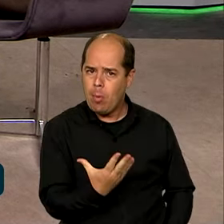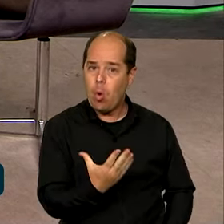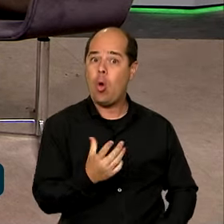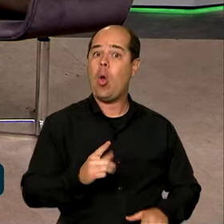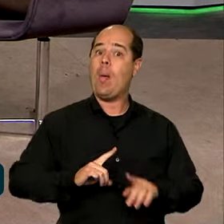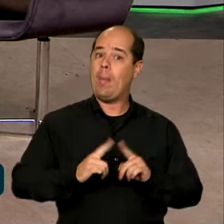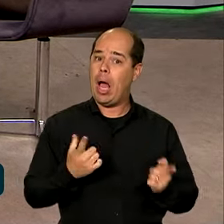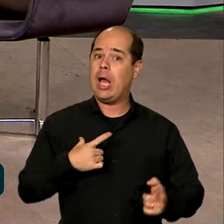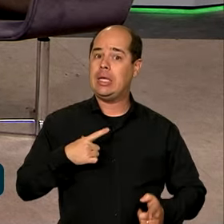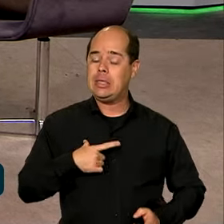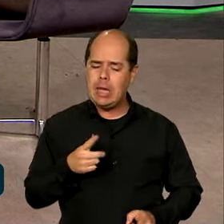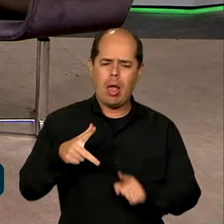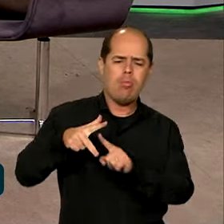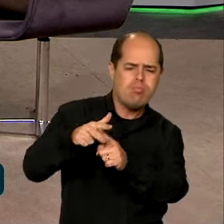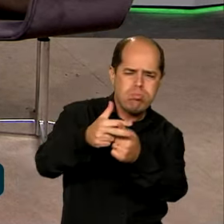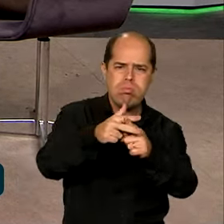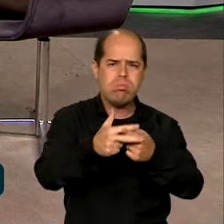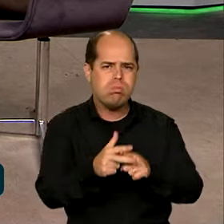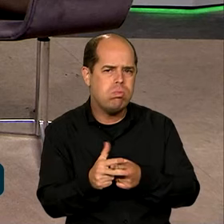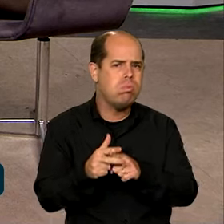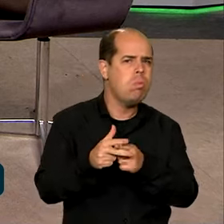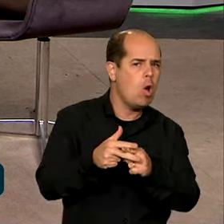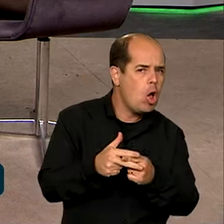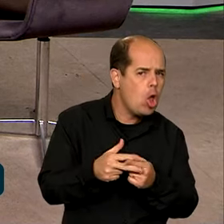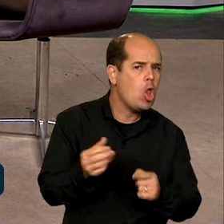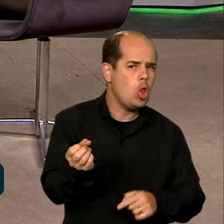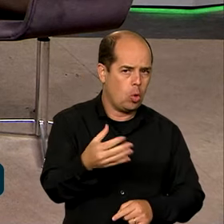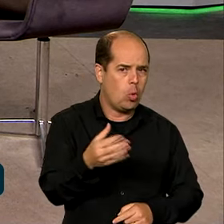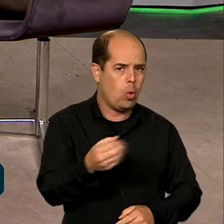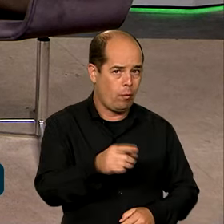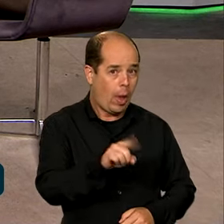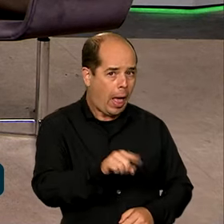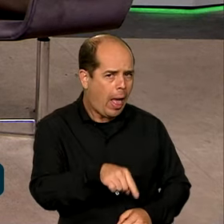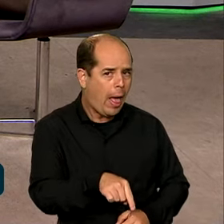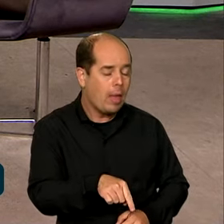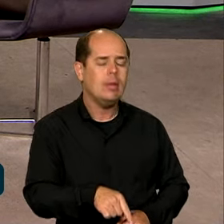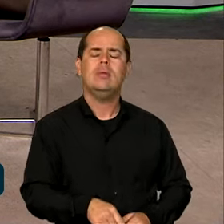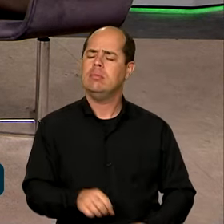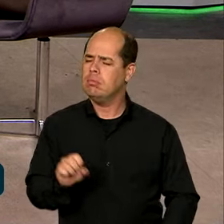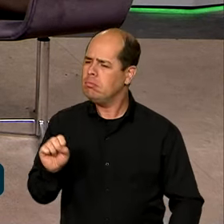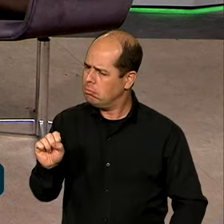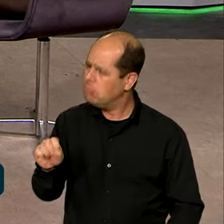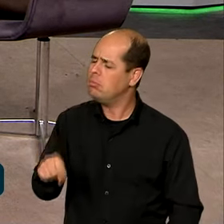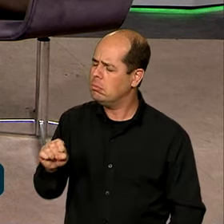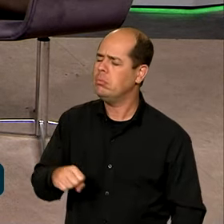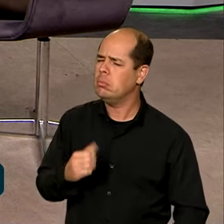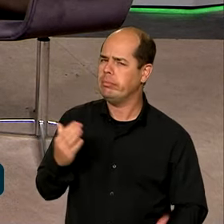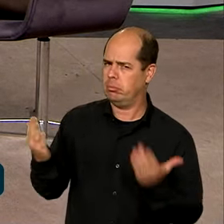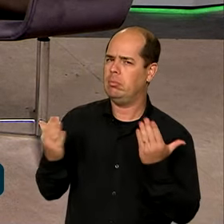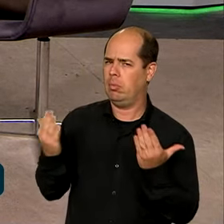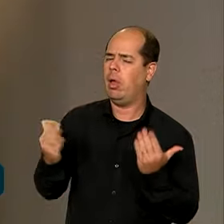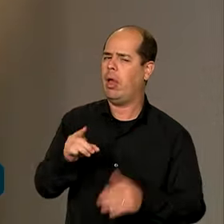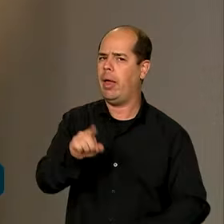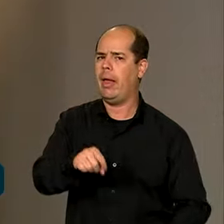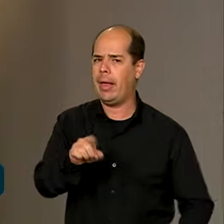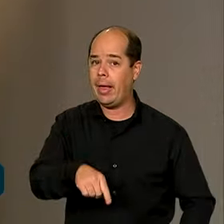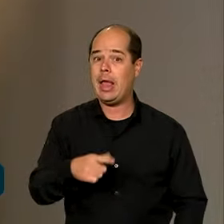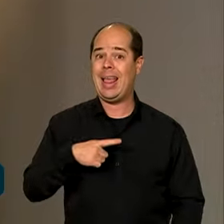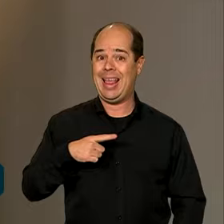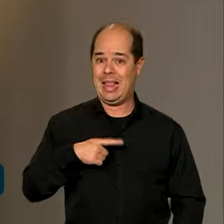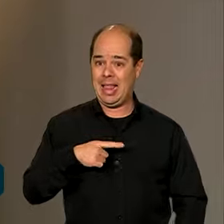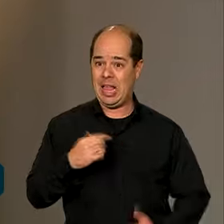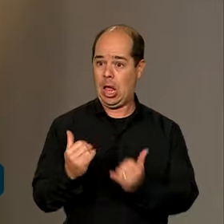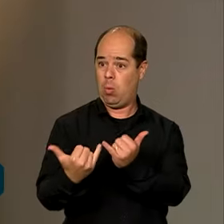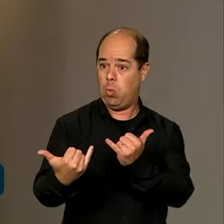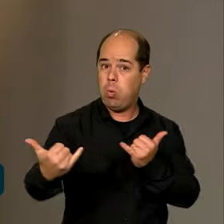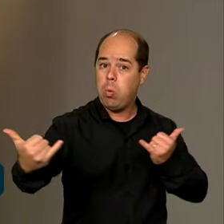isso que a Telebrás vai fazer com essa rede? É justamente isso, né? Toda a infraestrutura, cor da rede já está construído, já está